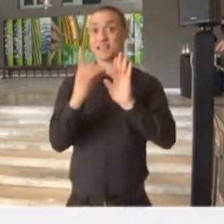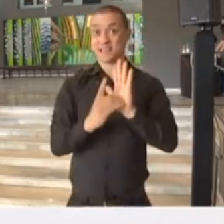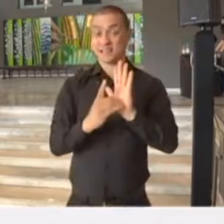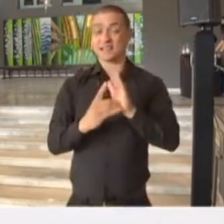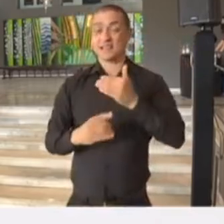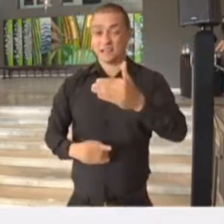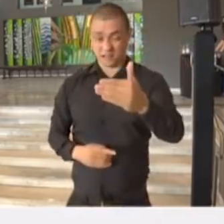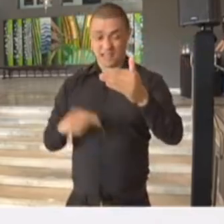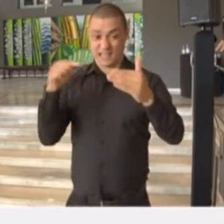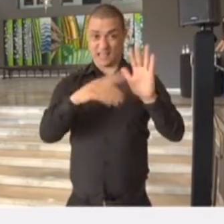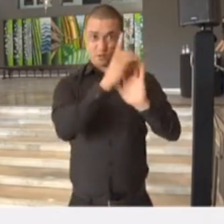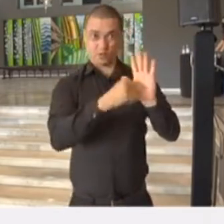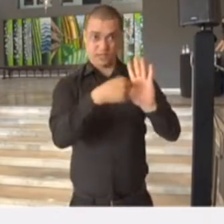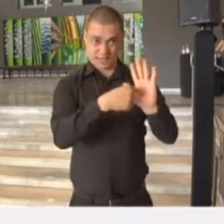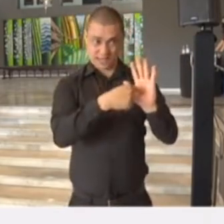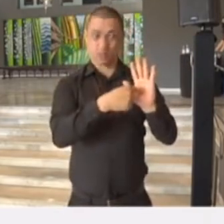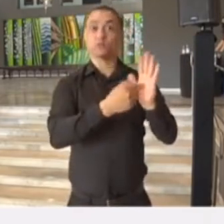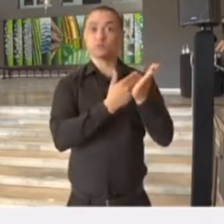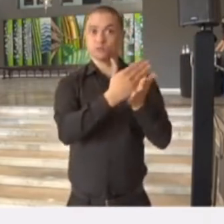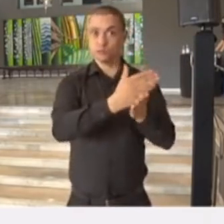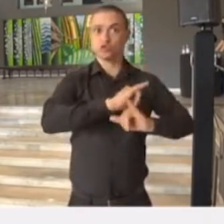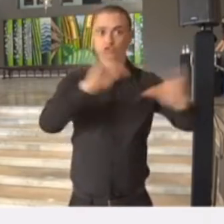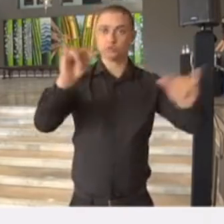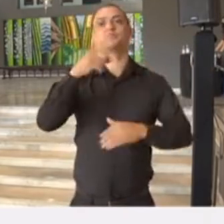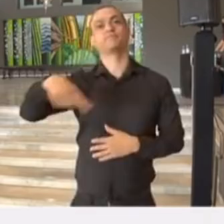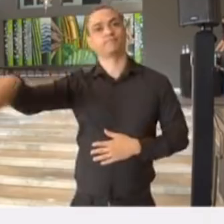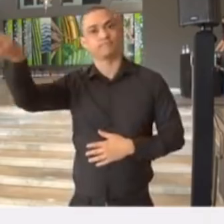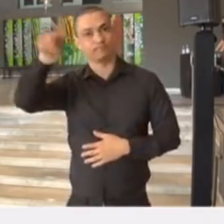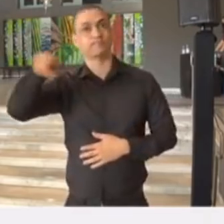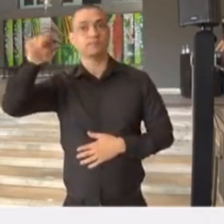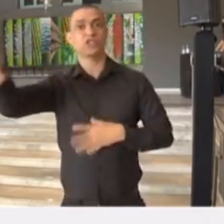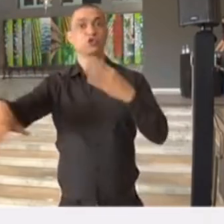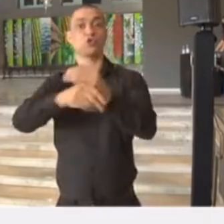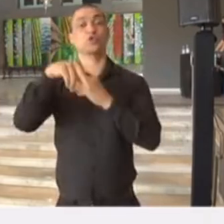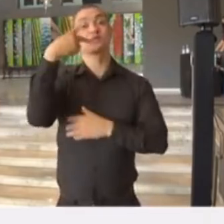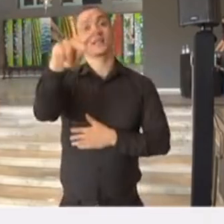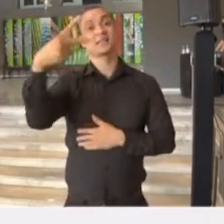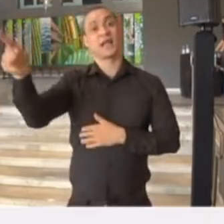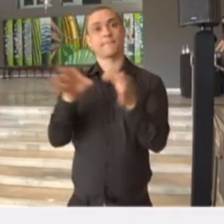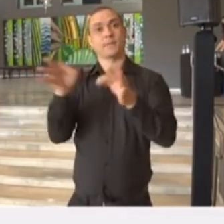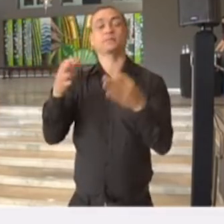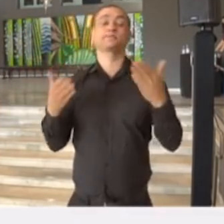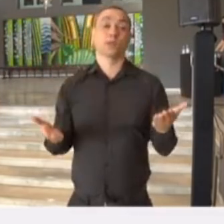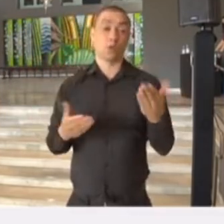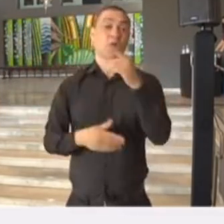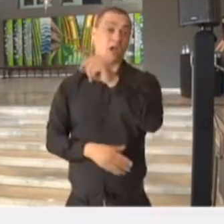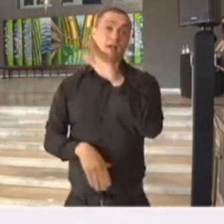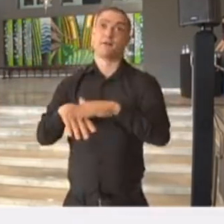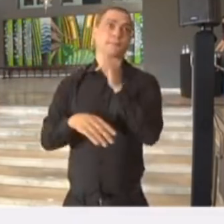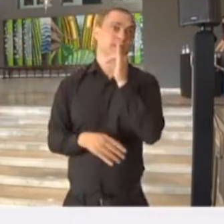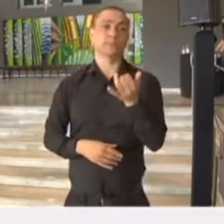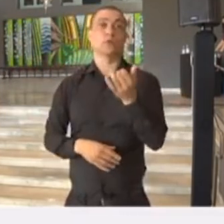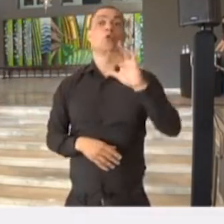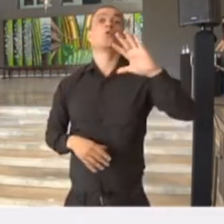a partir do decreto, as redes, por exemplo, também farão o complemento dos seus planos. Então, terão que fazer, por exemplo, a